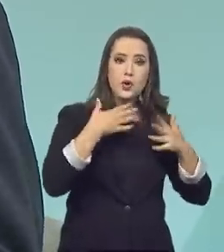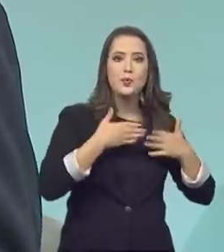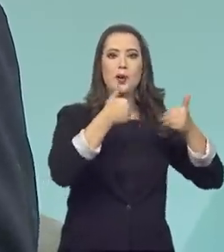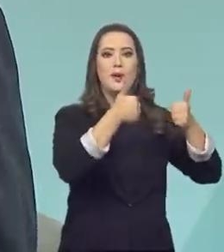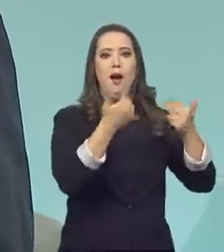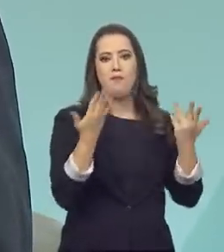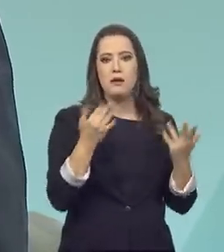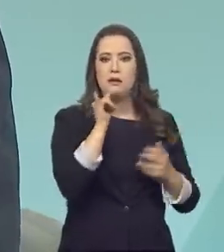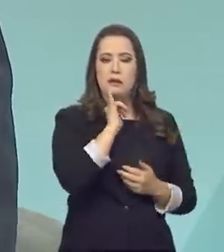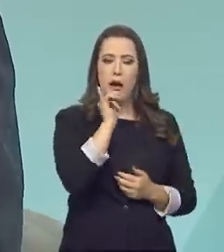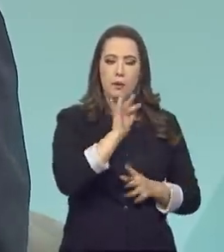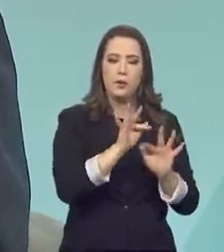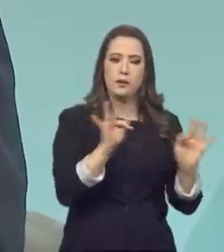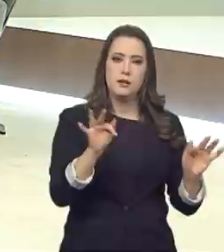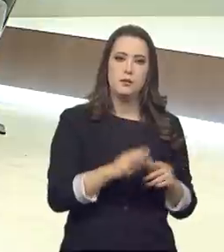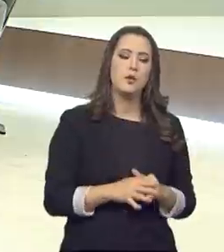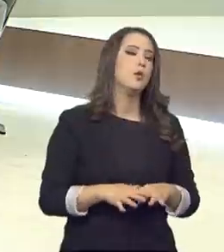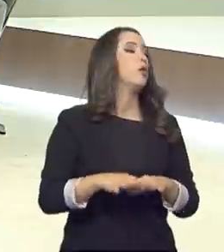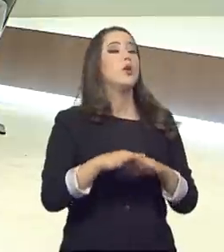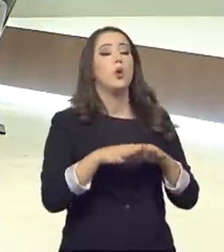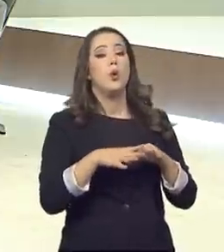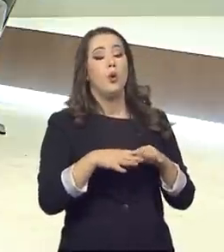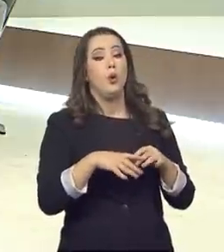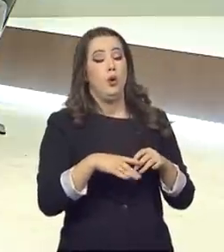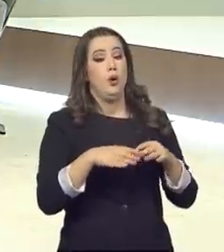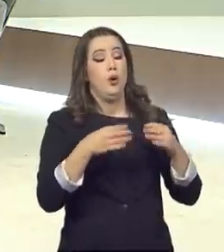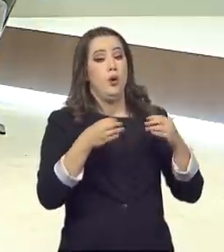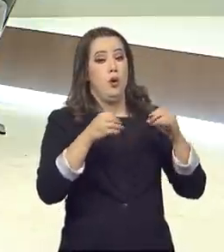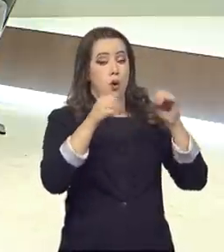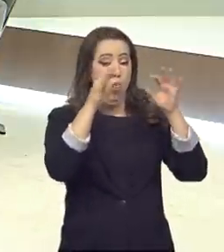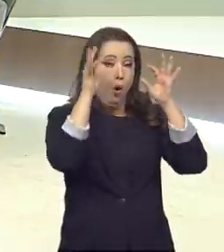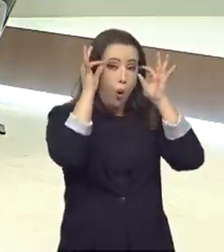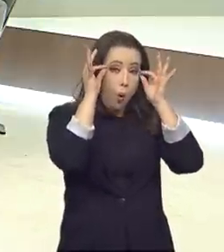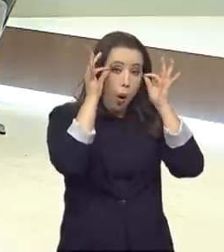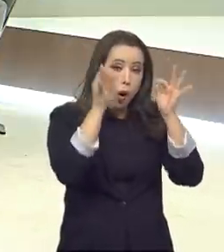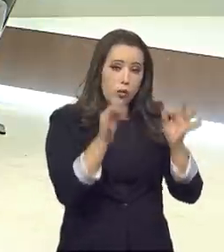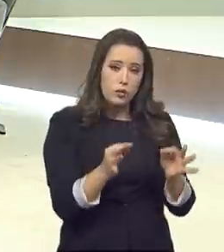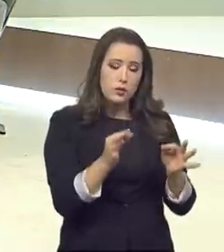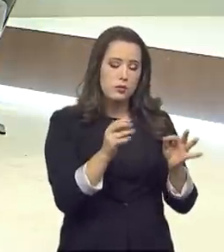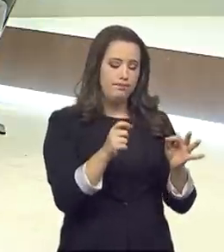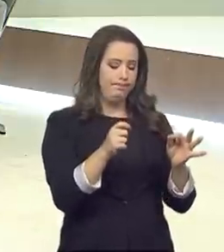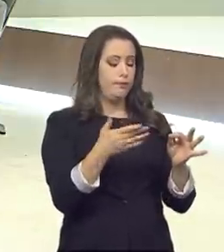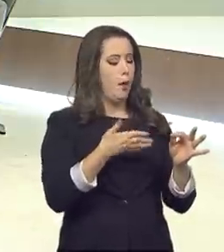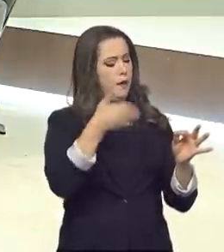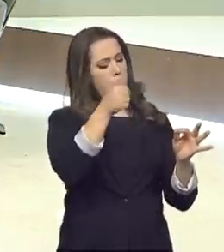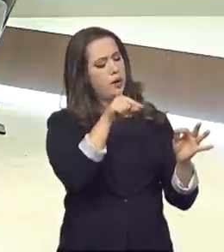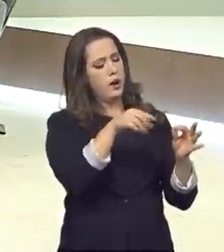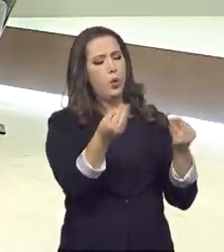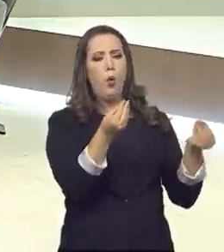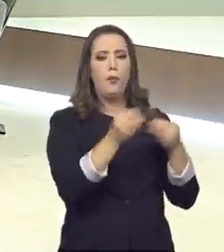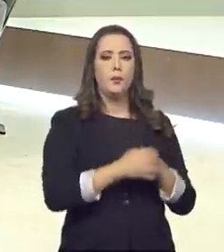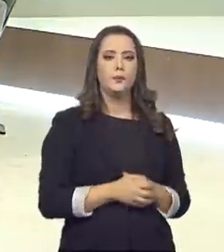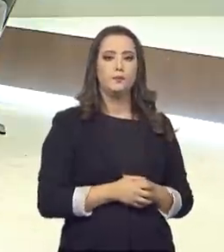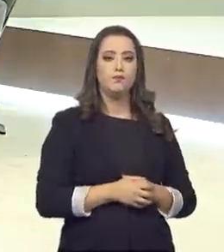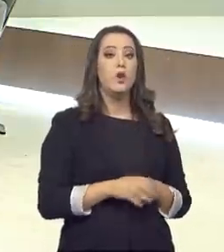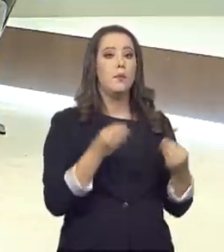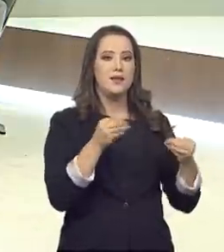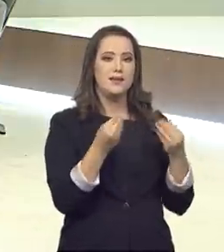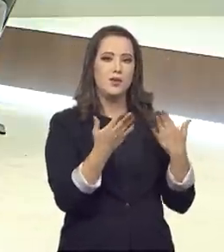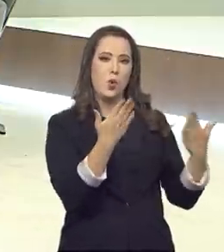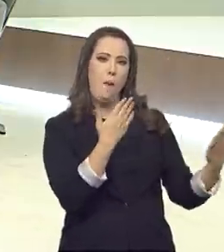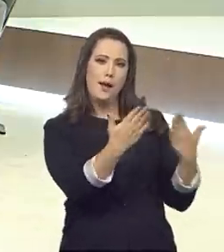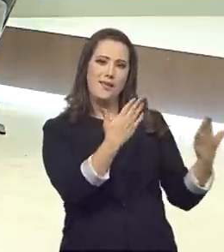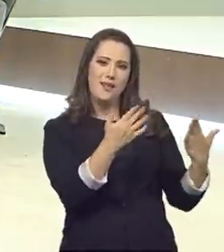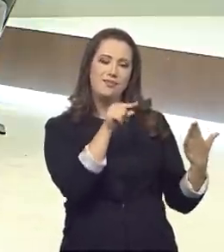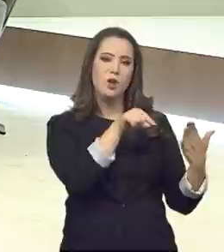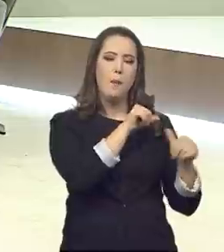Então, eu vou dar um exemplo simples, um óculos. Eu quero melhorar a lente do óculos. Então, eu tenho que medir a rugosidade dessa lente. Então, vamos supor, eu mudo